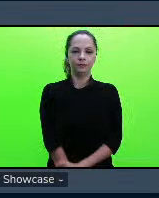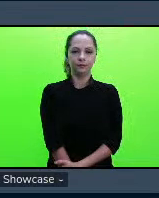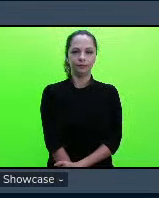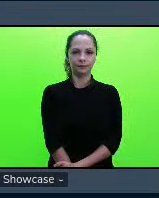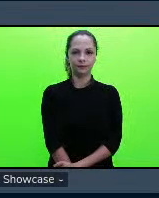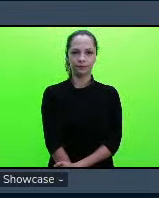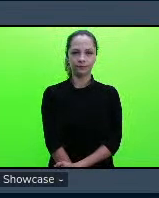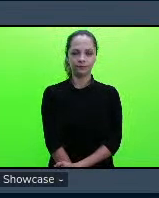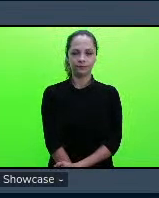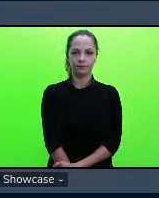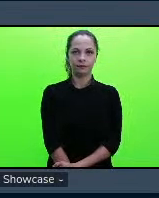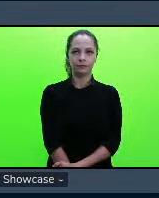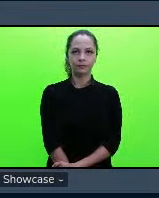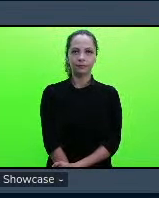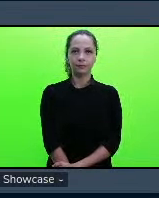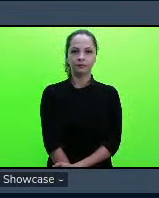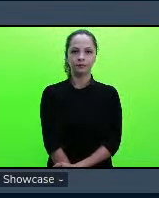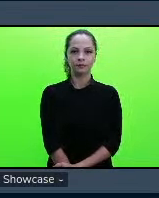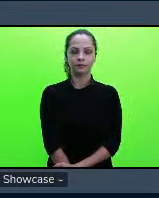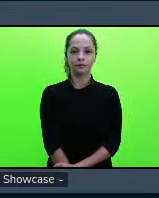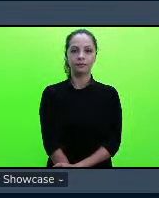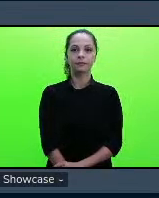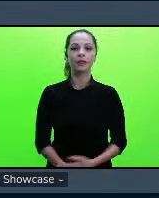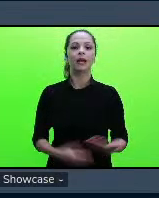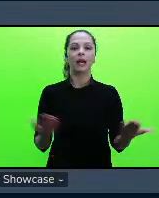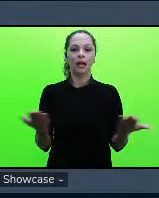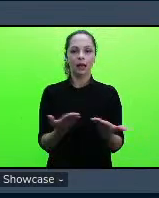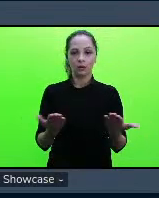você já está como apresentadora tá